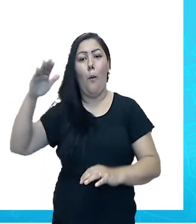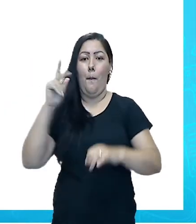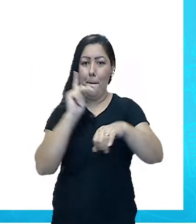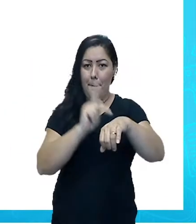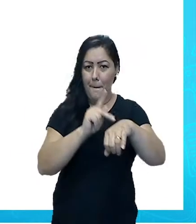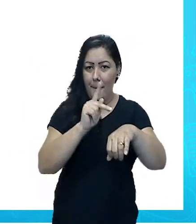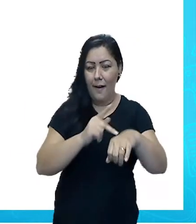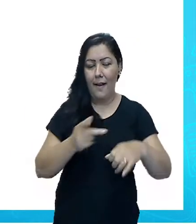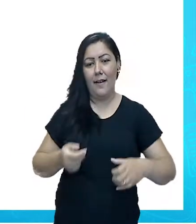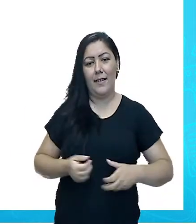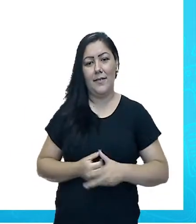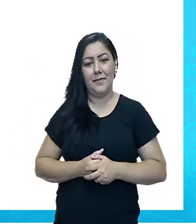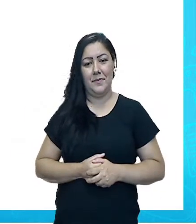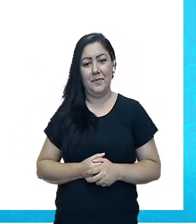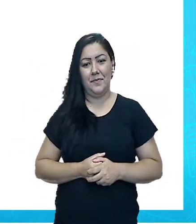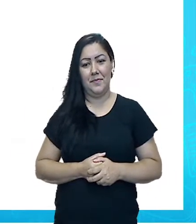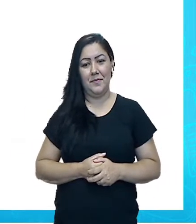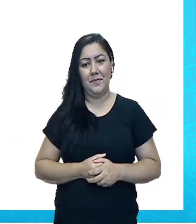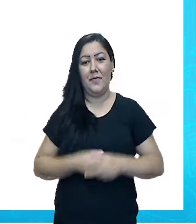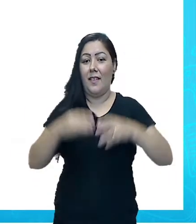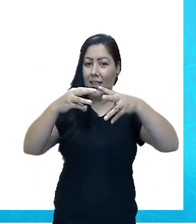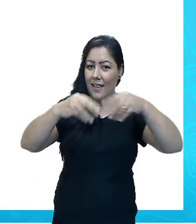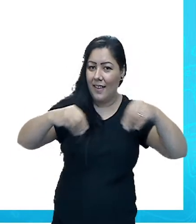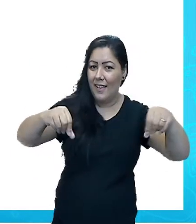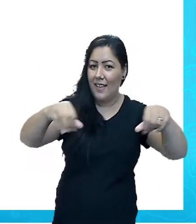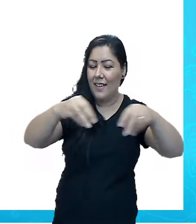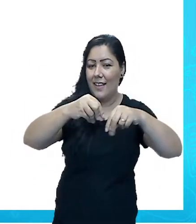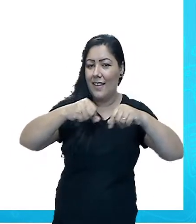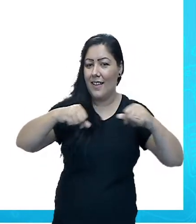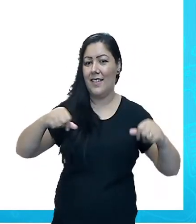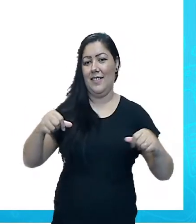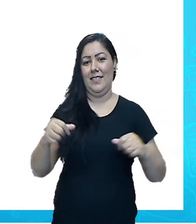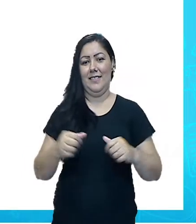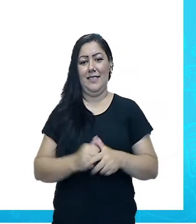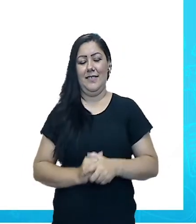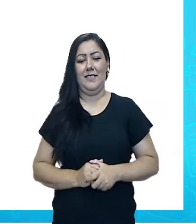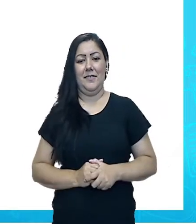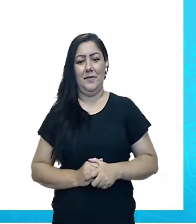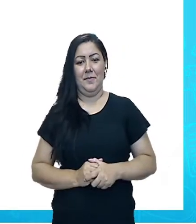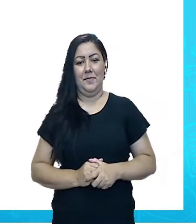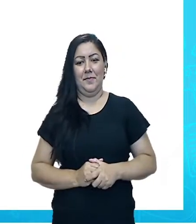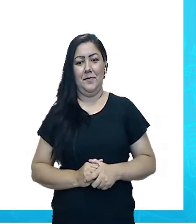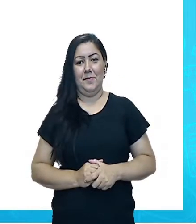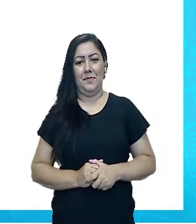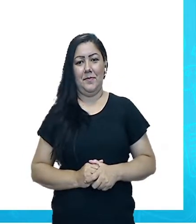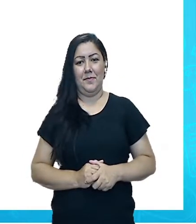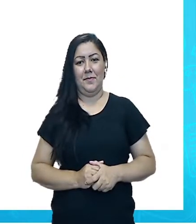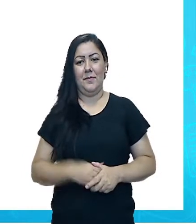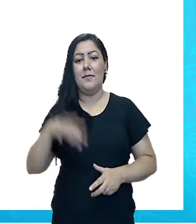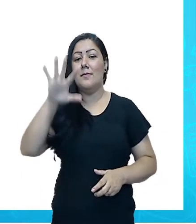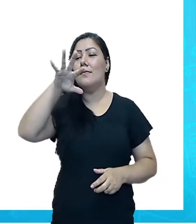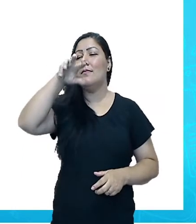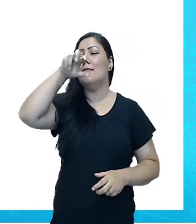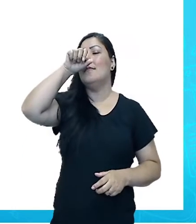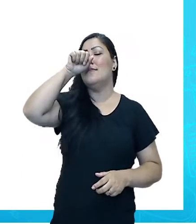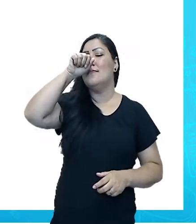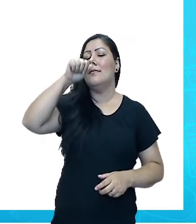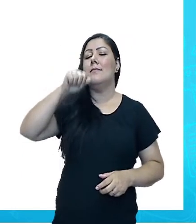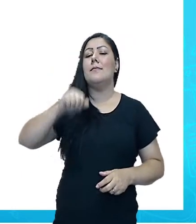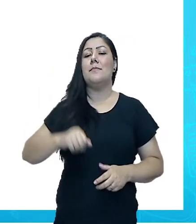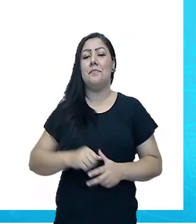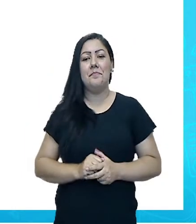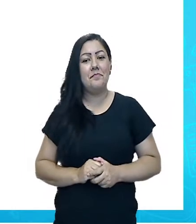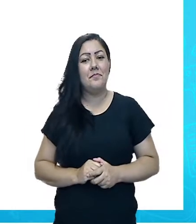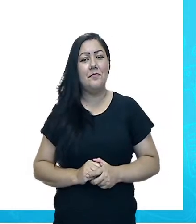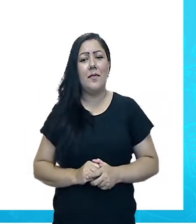Nós temos terra. A própria terra aqui, o ar. Tudo aqui que nós